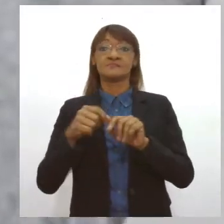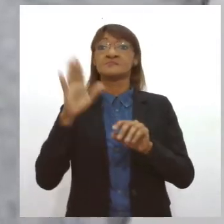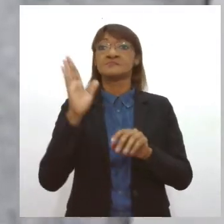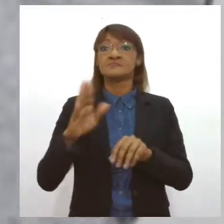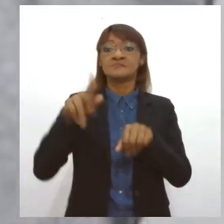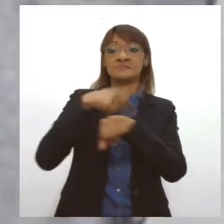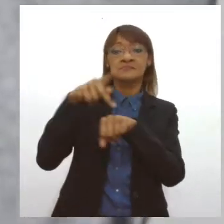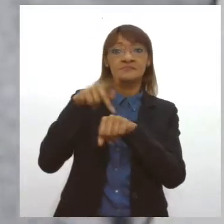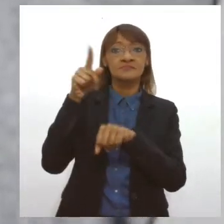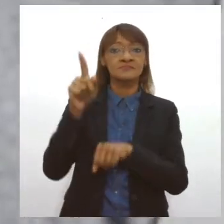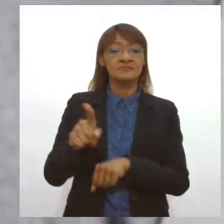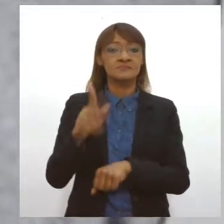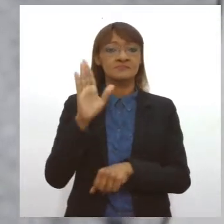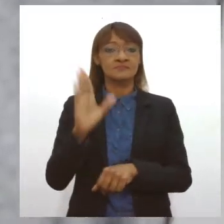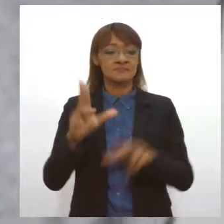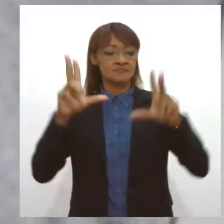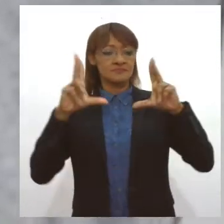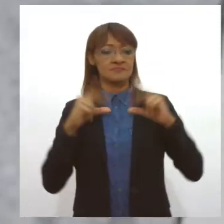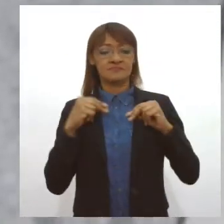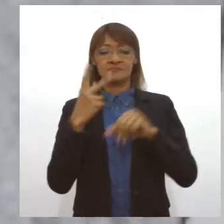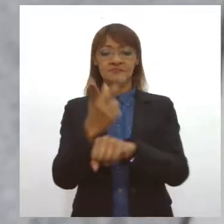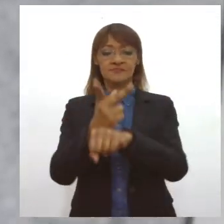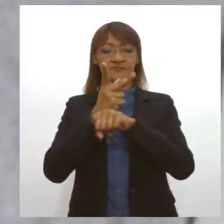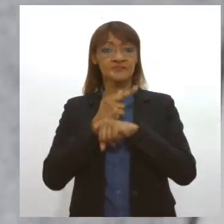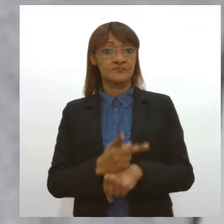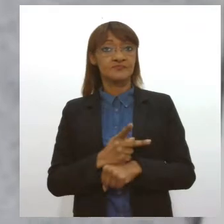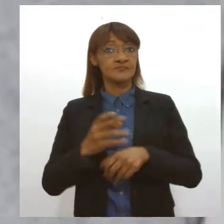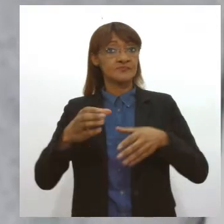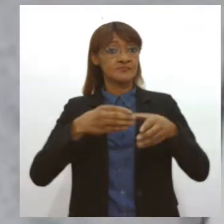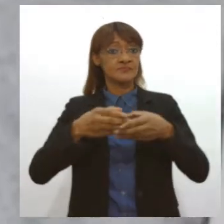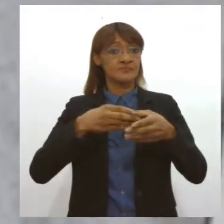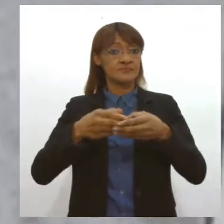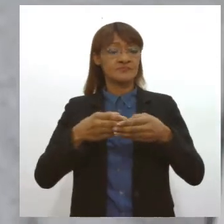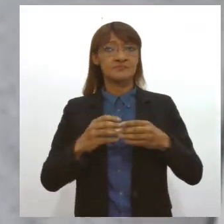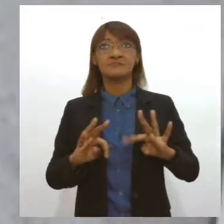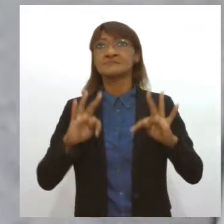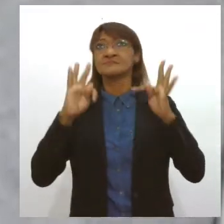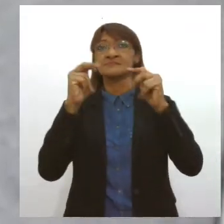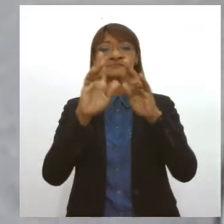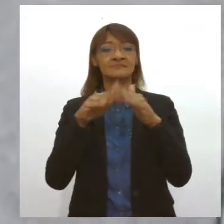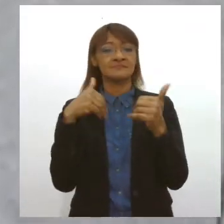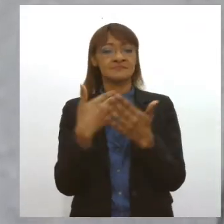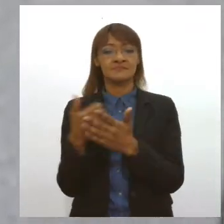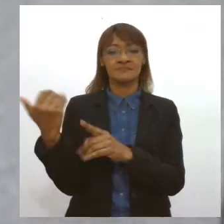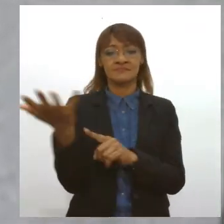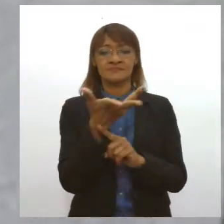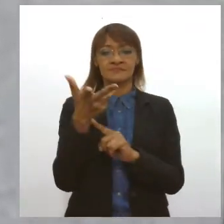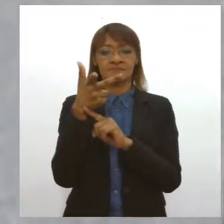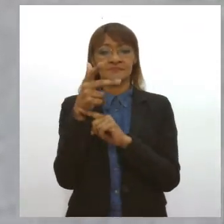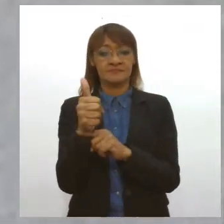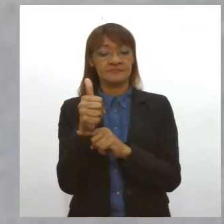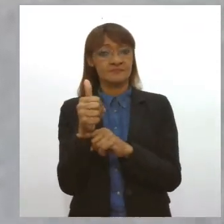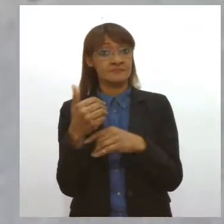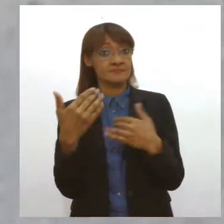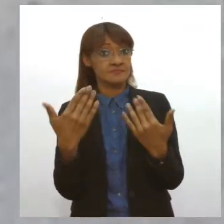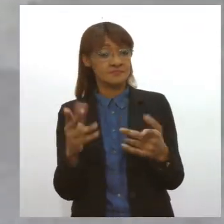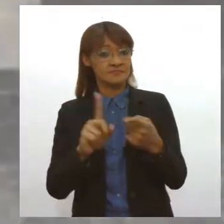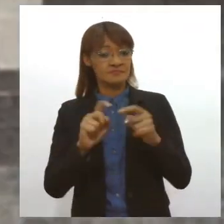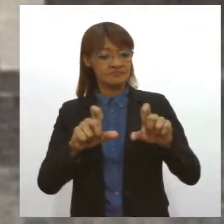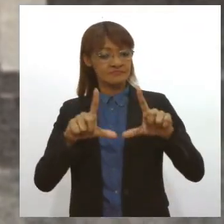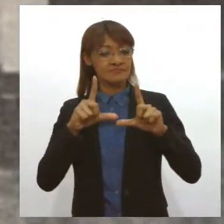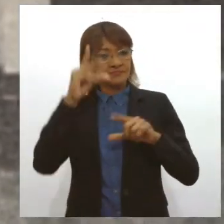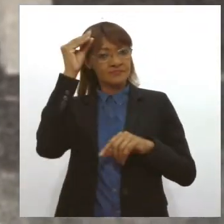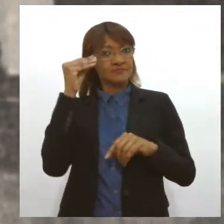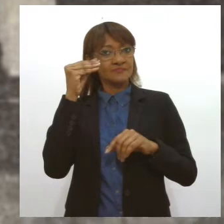artista recebeu o prêmio no concurso geral entre todas as escolas de arte da cidade e o título de aluno modelo.